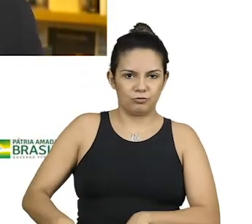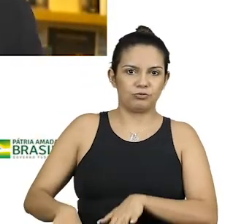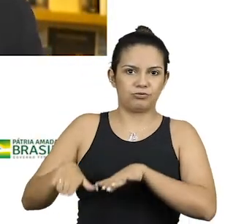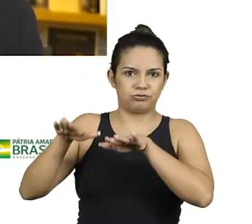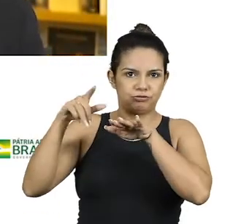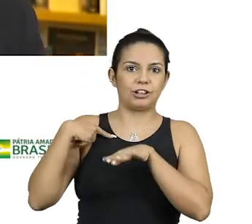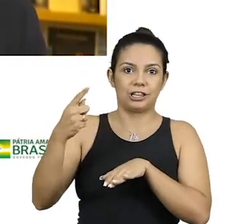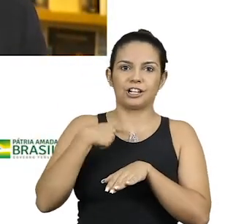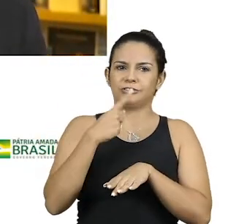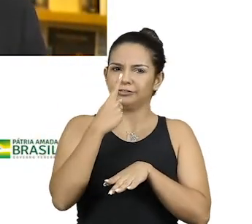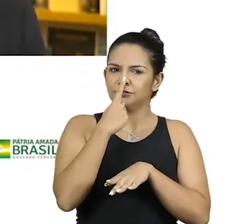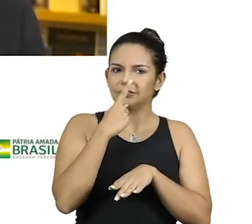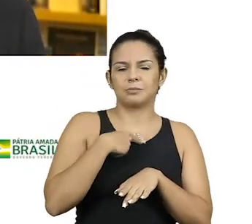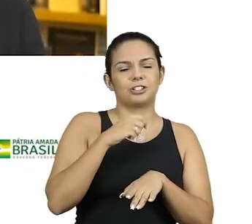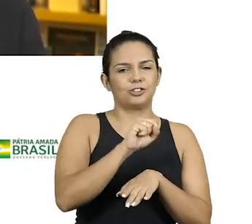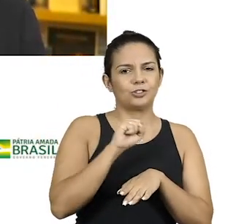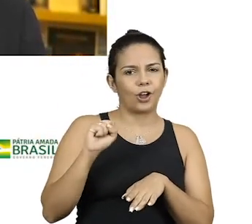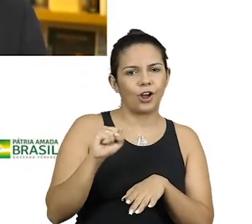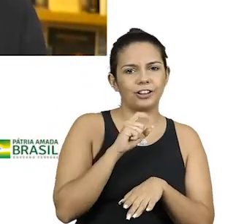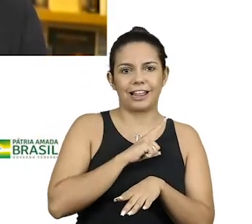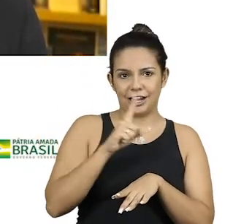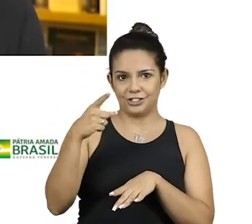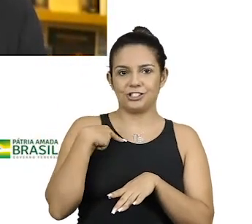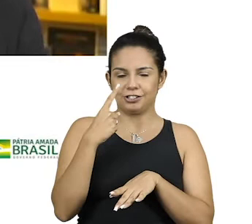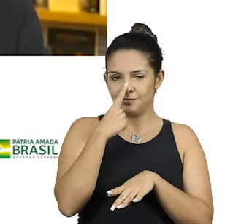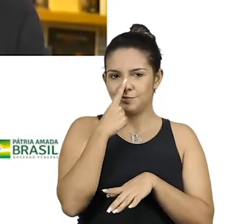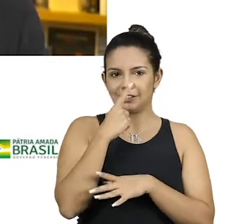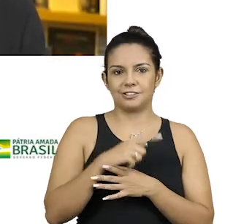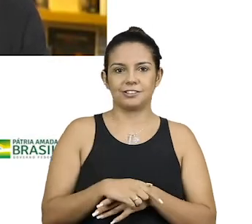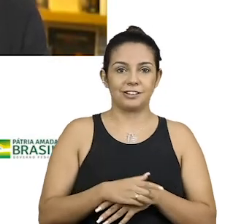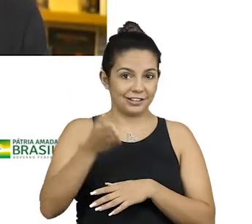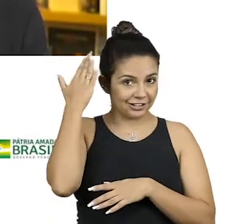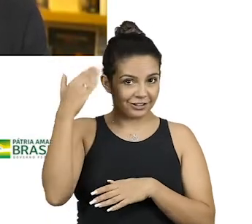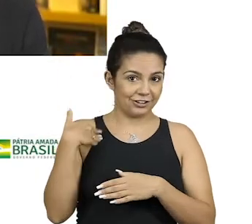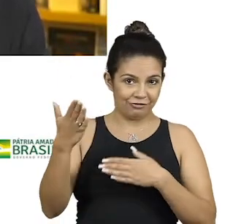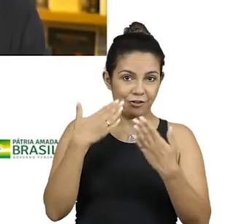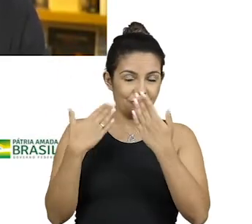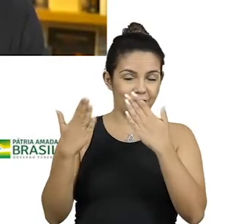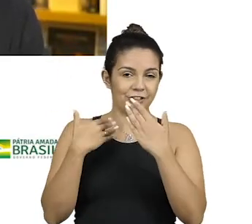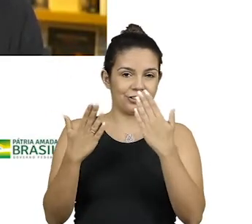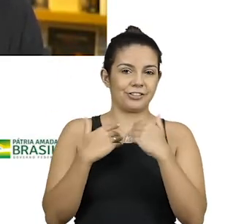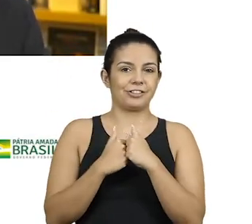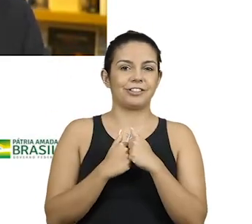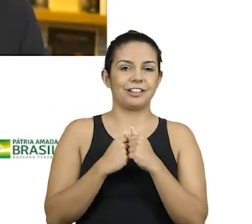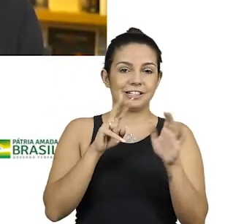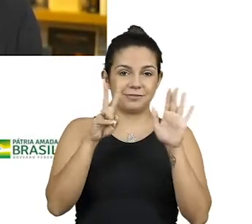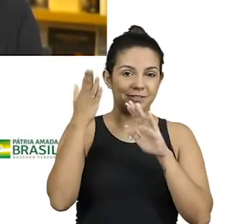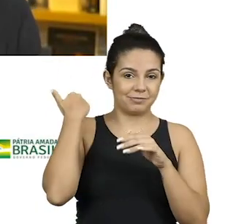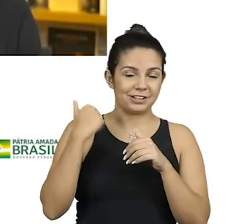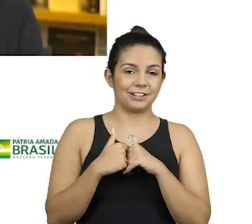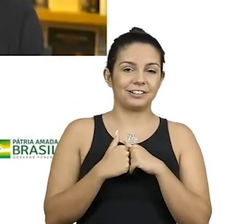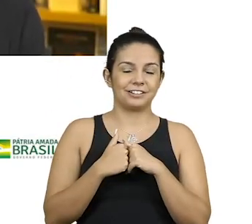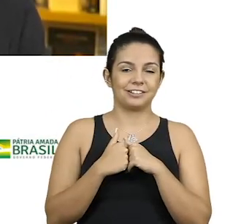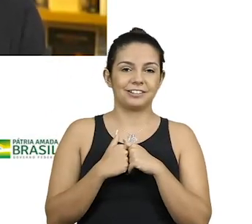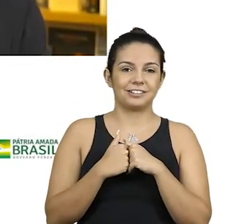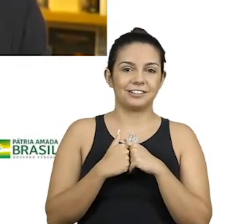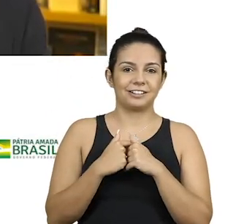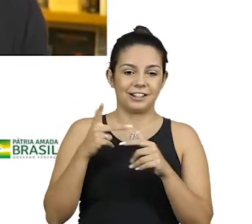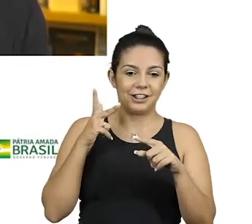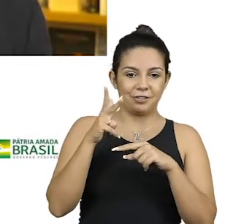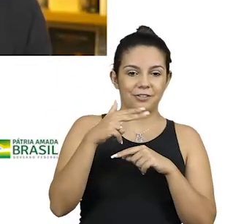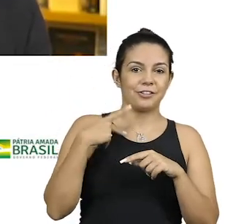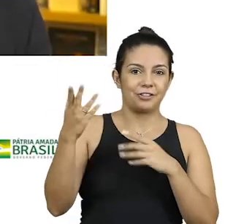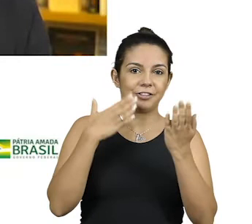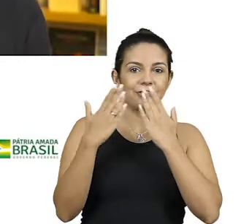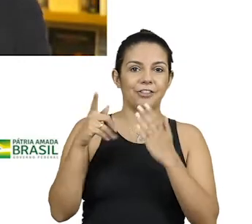tem uma certa intimidade. Na última conversa que a gente teve, foi lá na semana passada, no meio da conversa, aí no da conversa, fala assim, mas isso